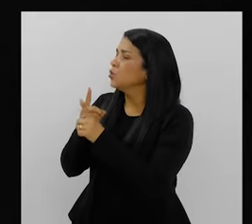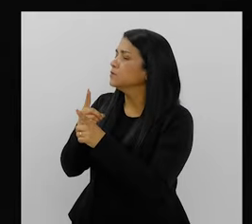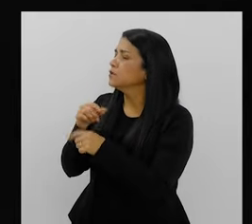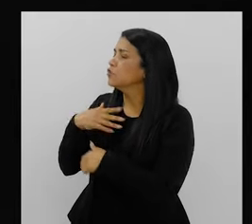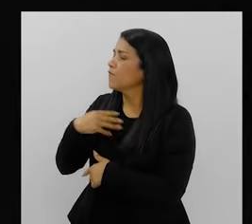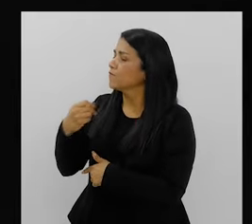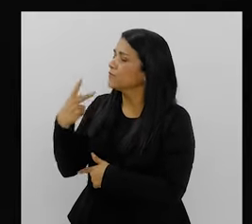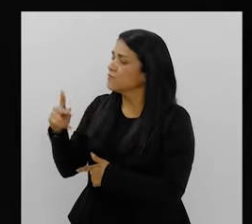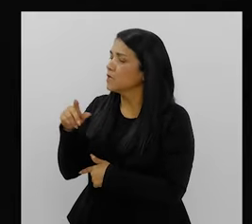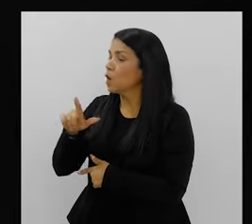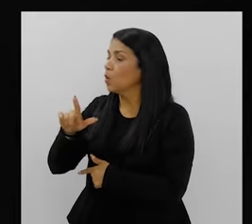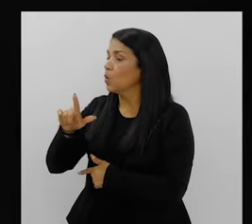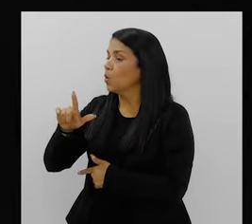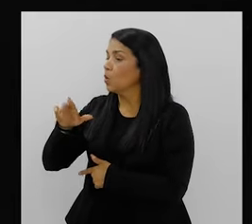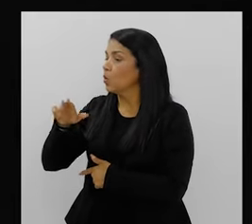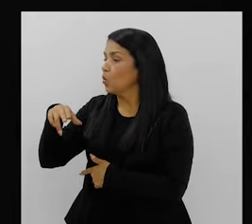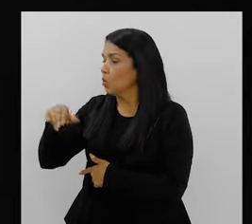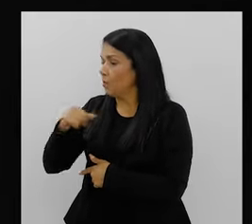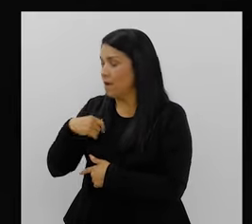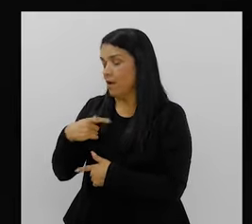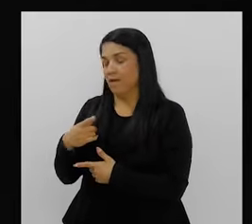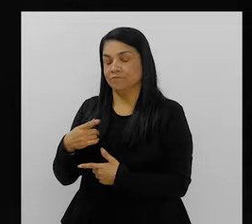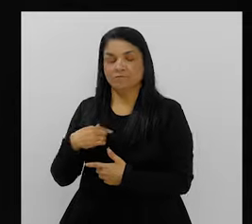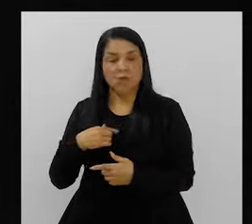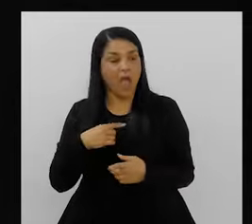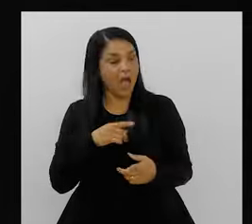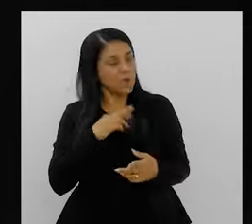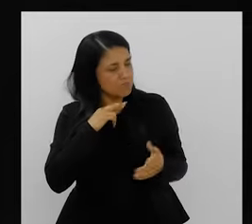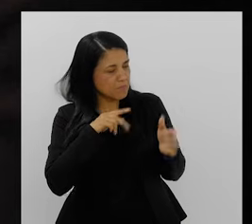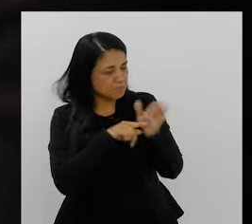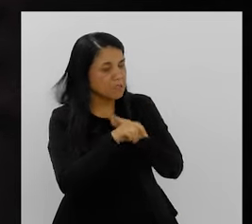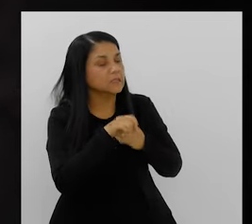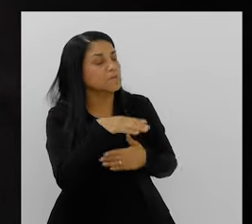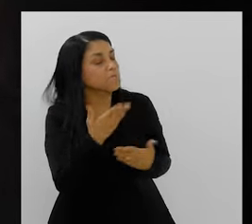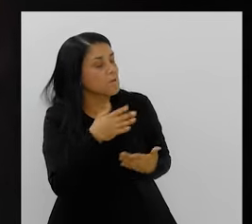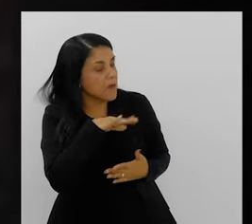perguntei, cadê a sua mãe? E ela, não, hoje eu tenho vários responsáveis aqui.